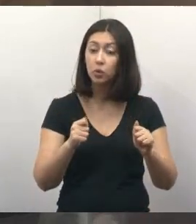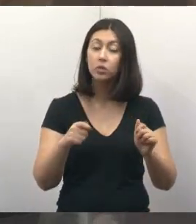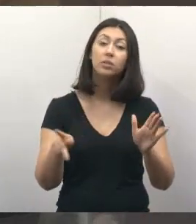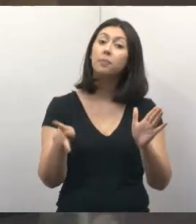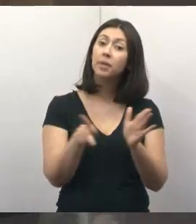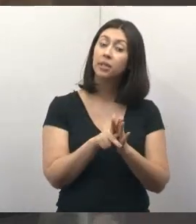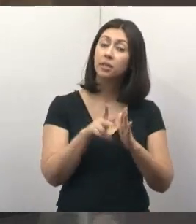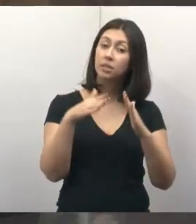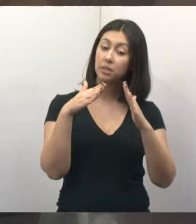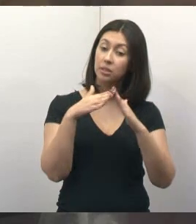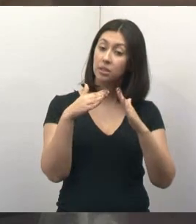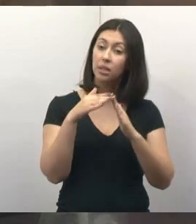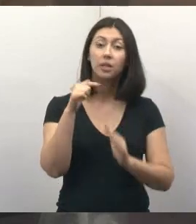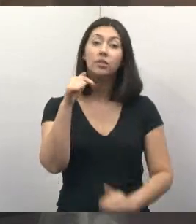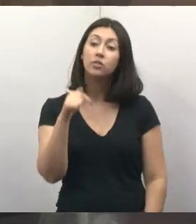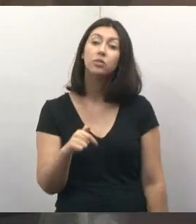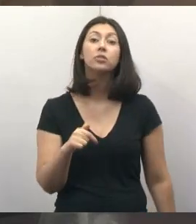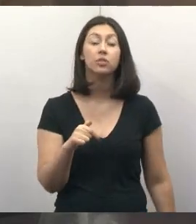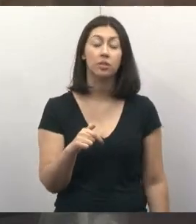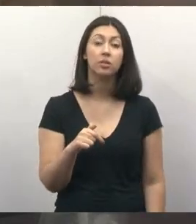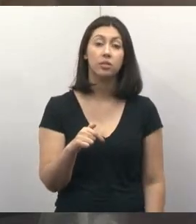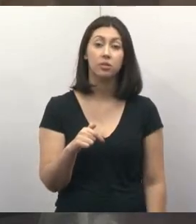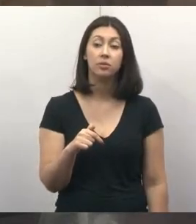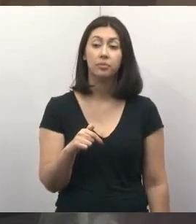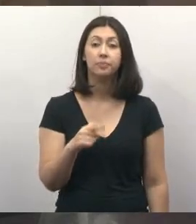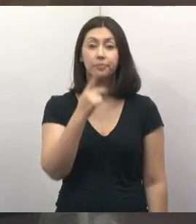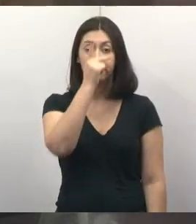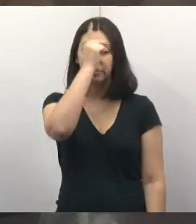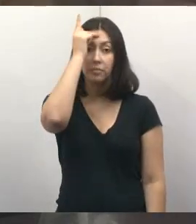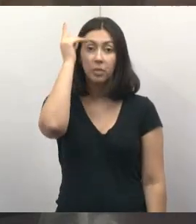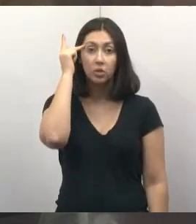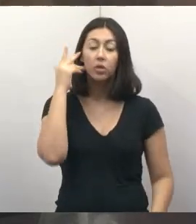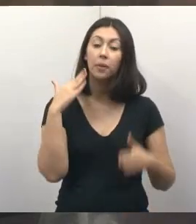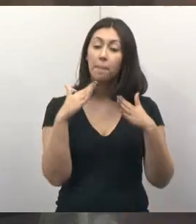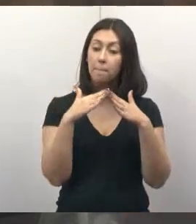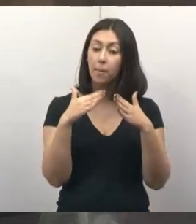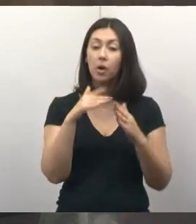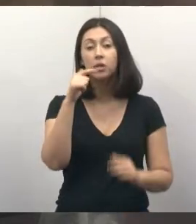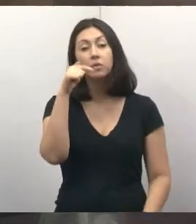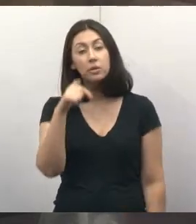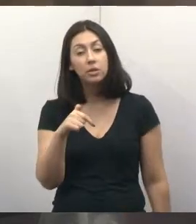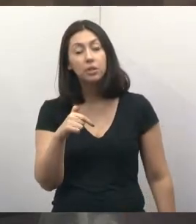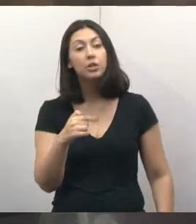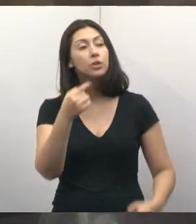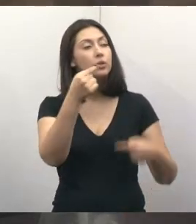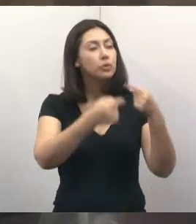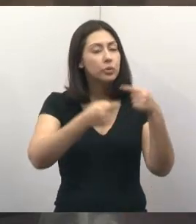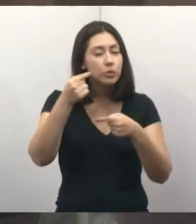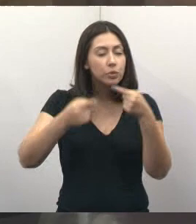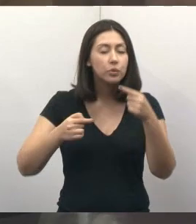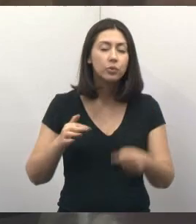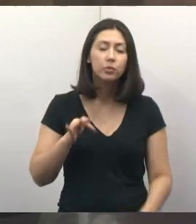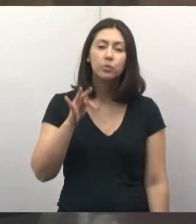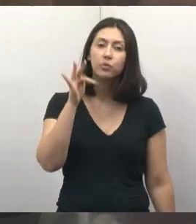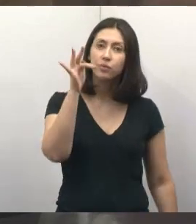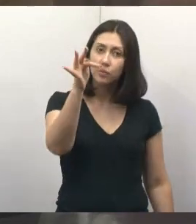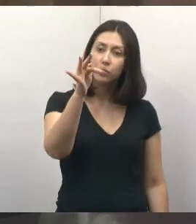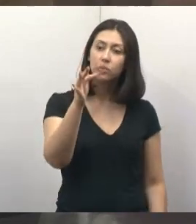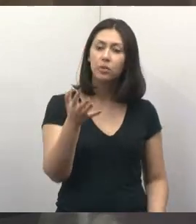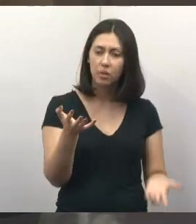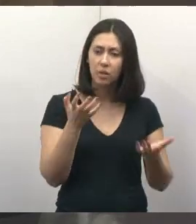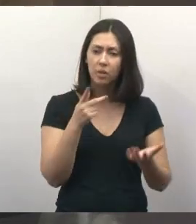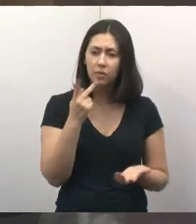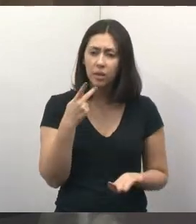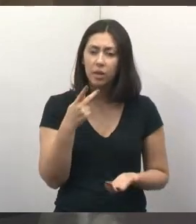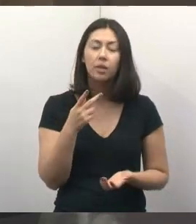munícipe da nossa cidade antes de ser comissionado. São pessoas que moram na nossa cidade, estão discutindo o futuro da nossa cidade, Edgar. Você quer